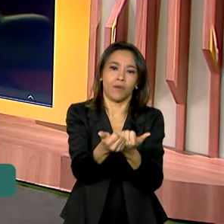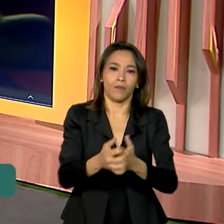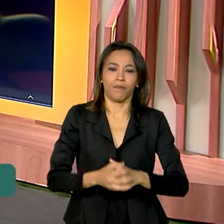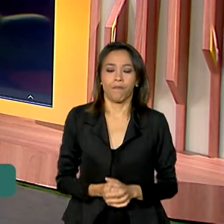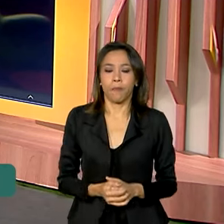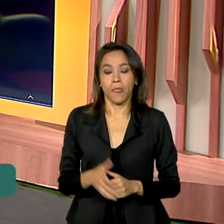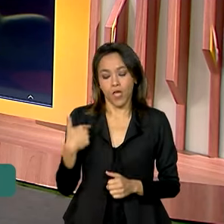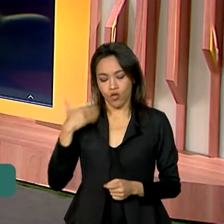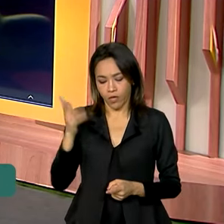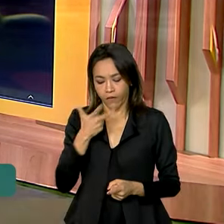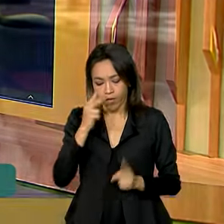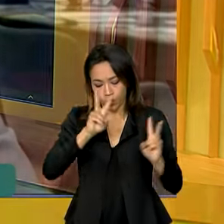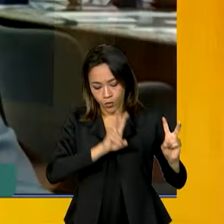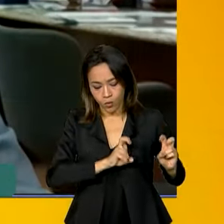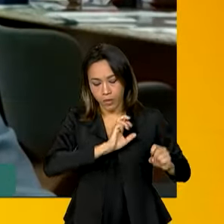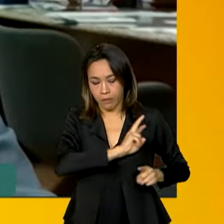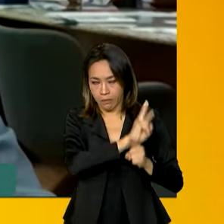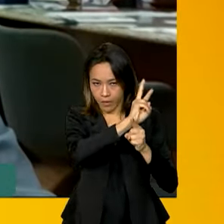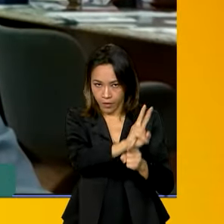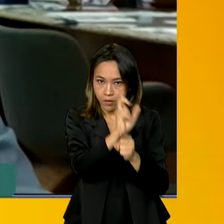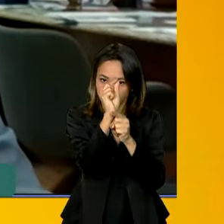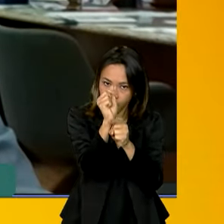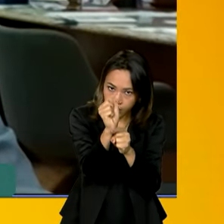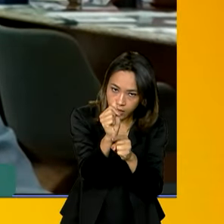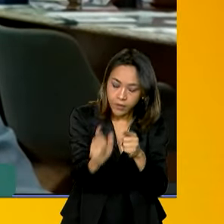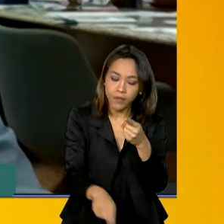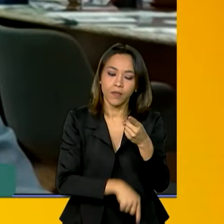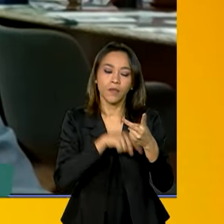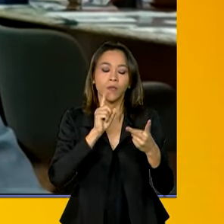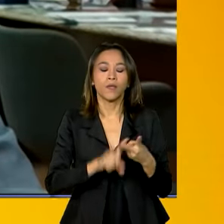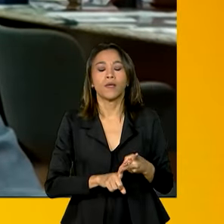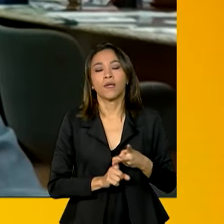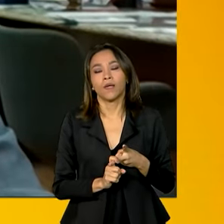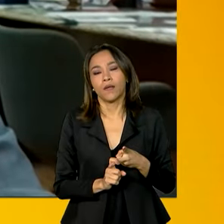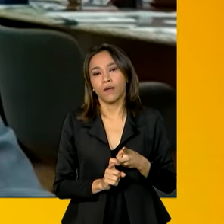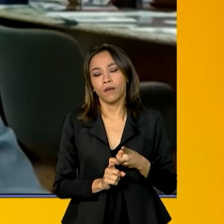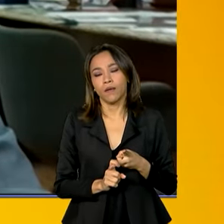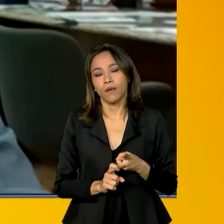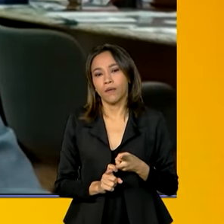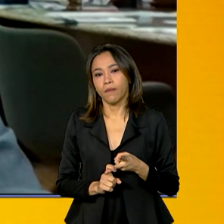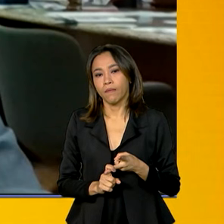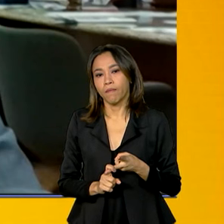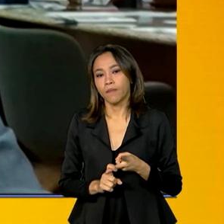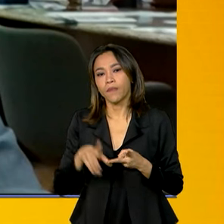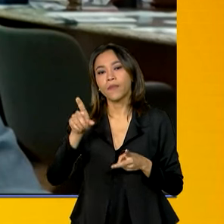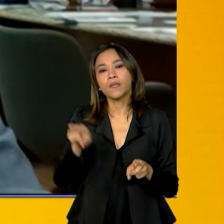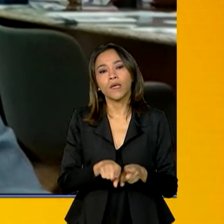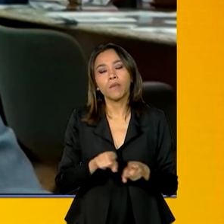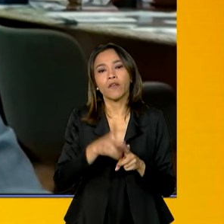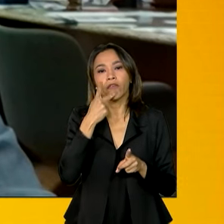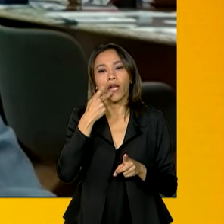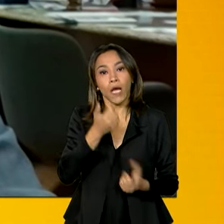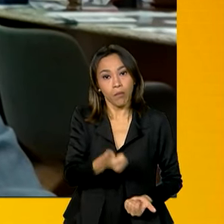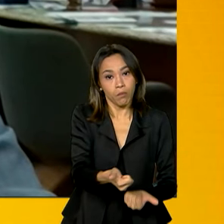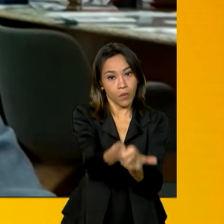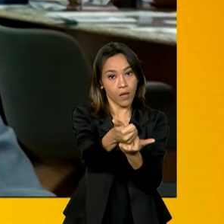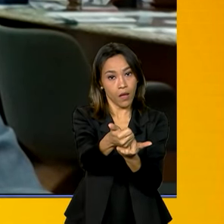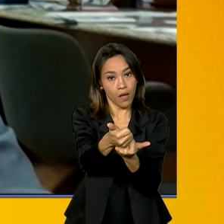já falei crédito, ao mesmo tempo, apoio à agroindústria,